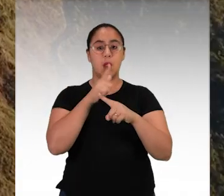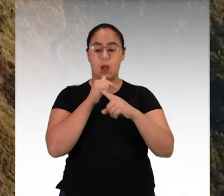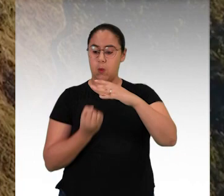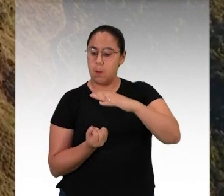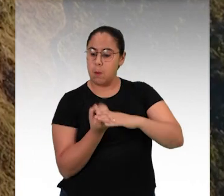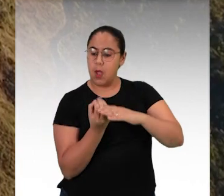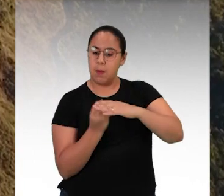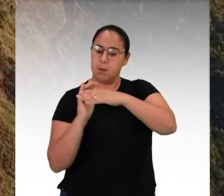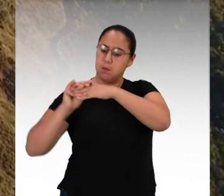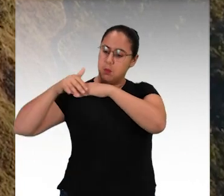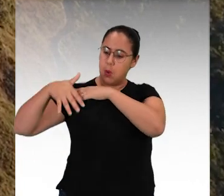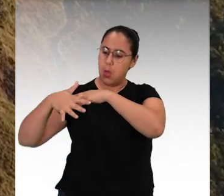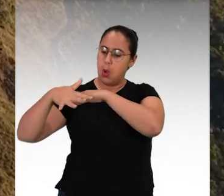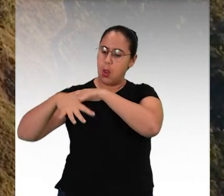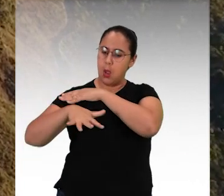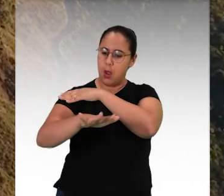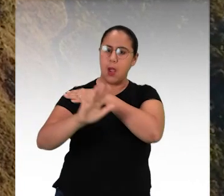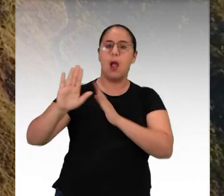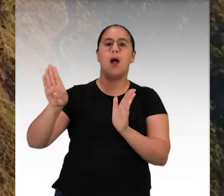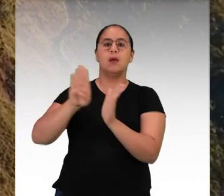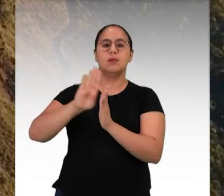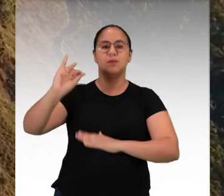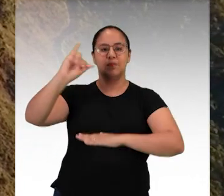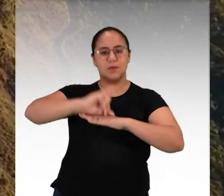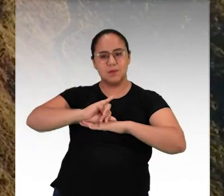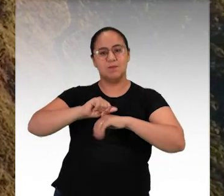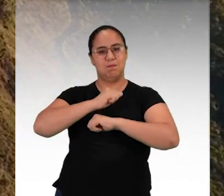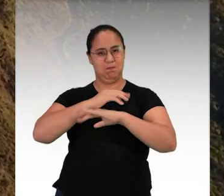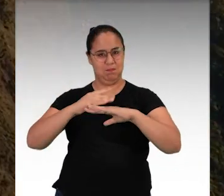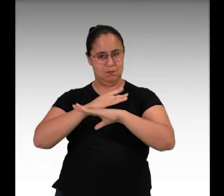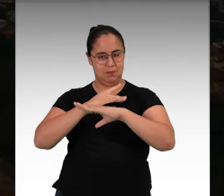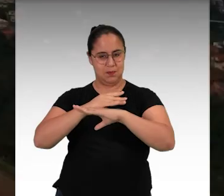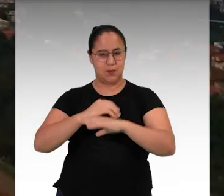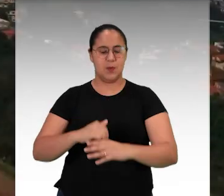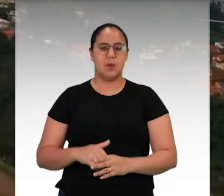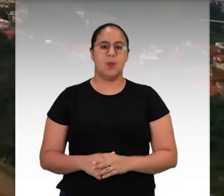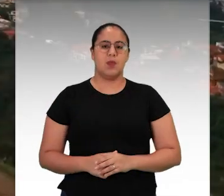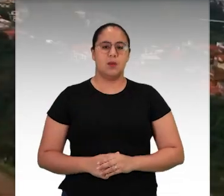além das nascentes, que abastecem a região metropolitana da capital.